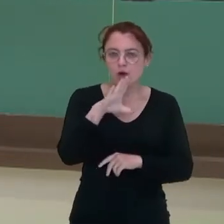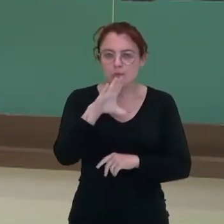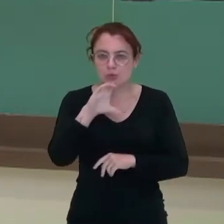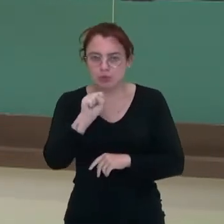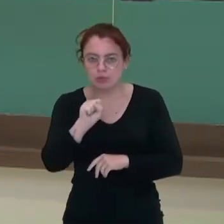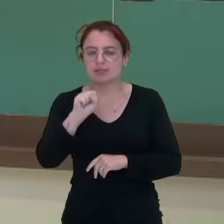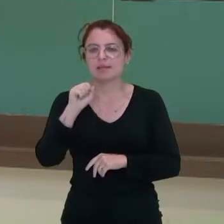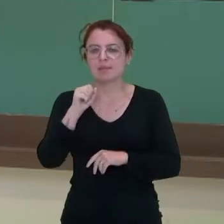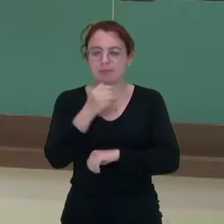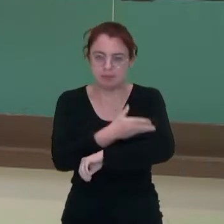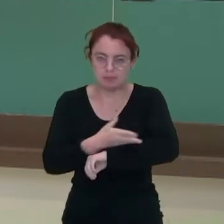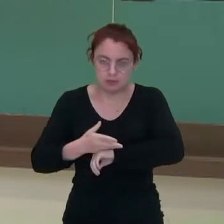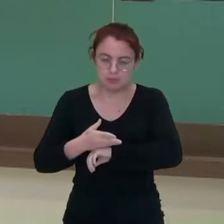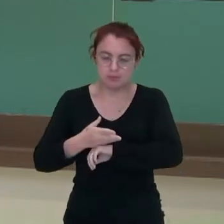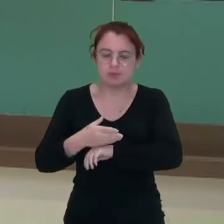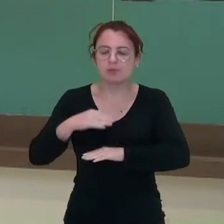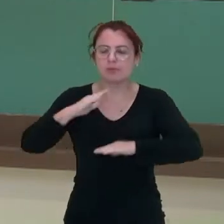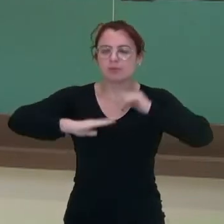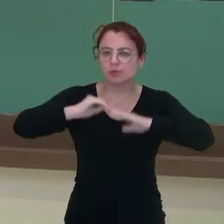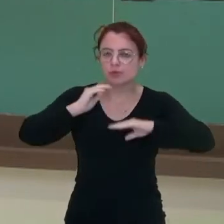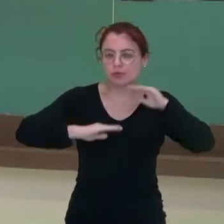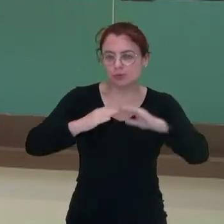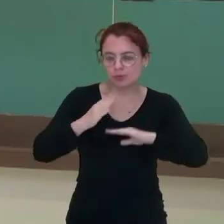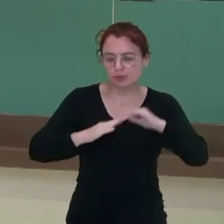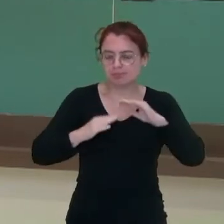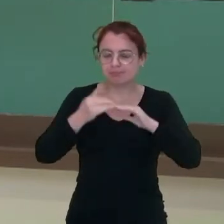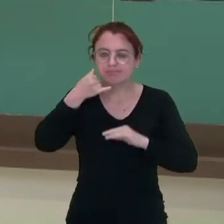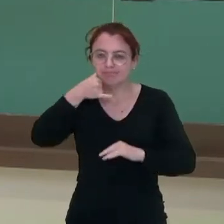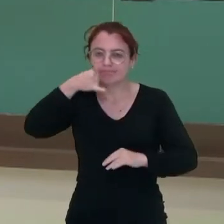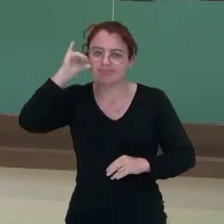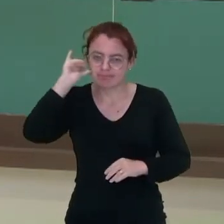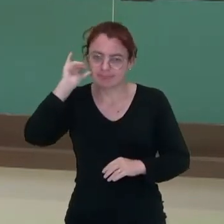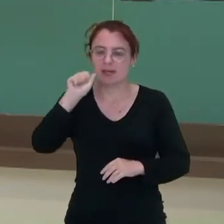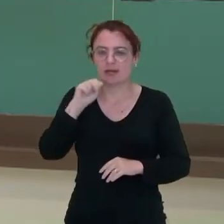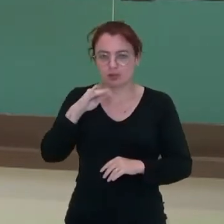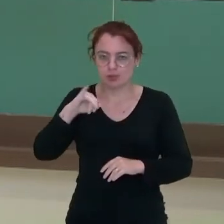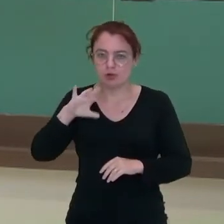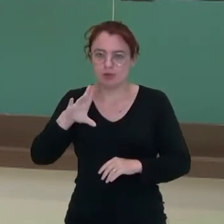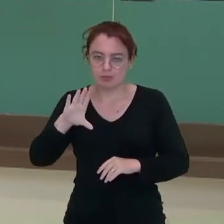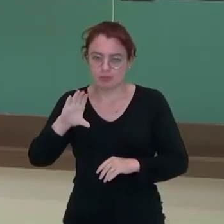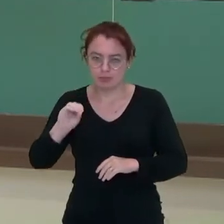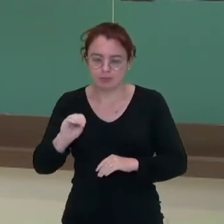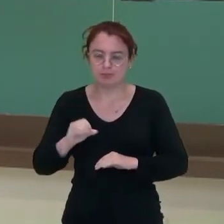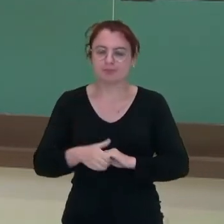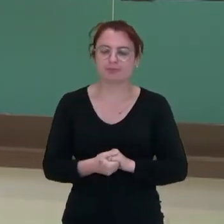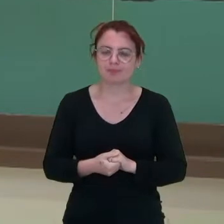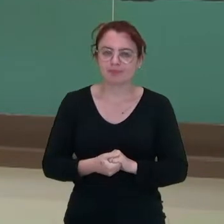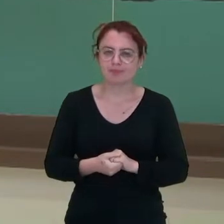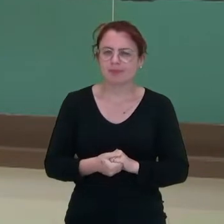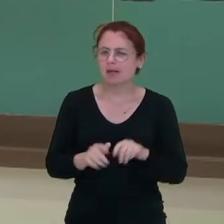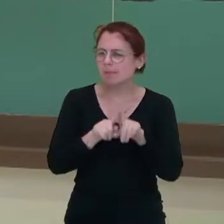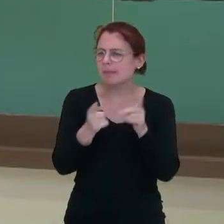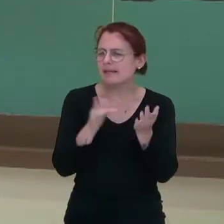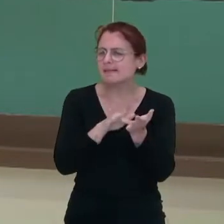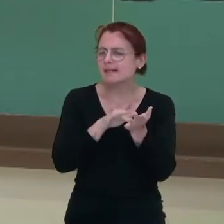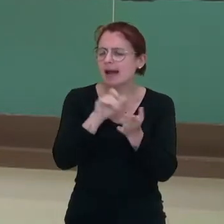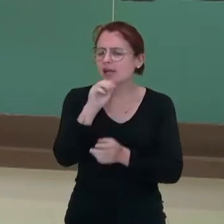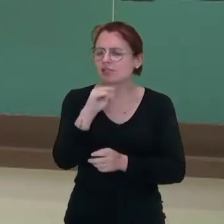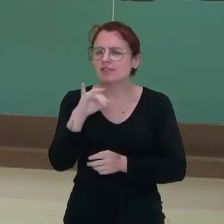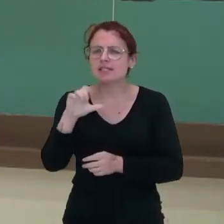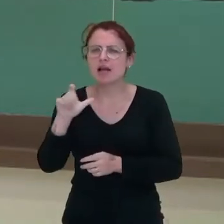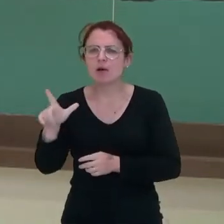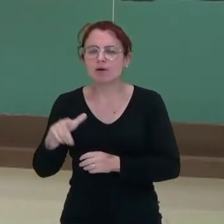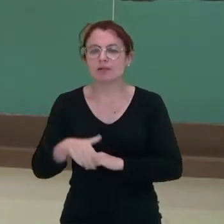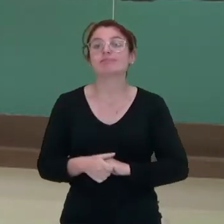anticorpos. Mas a imunização artificial, essa palavra artificial, o que vem na sua cabeça?